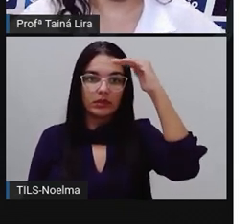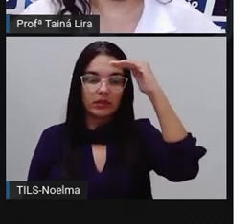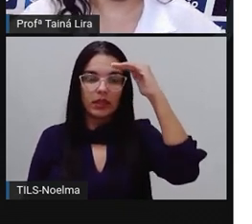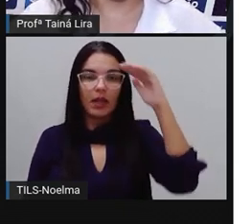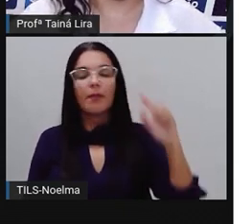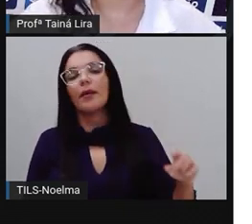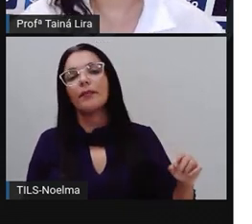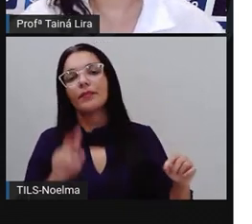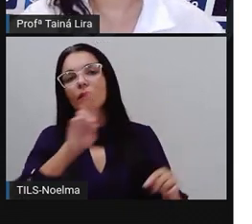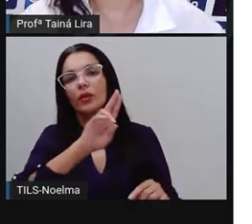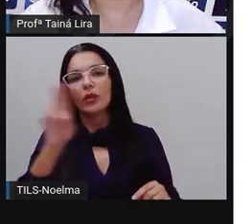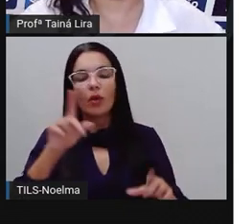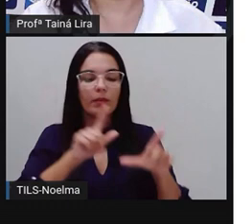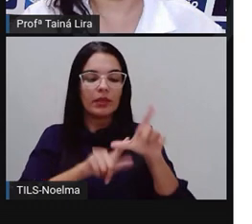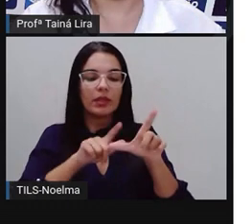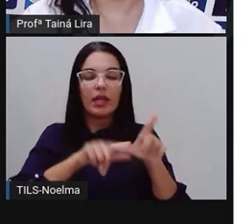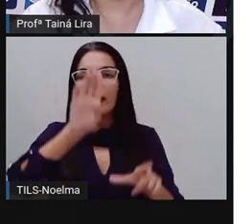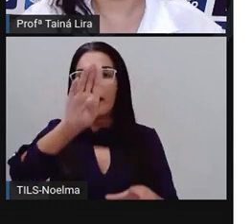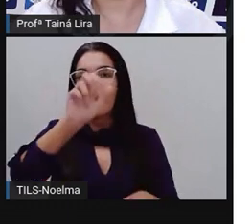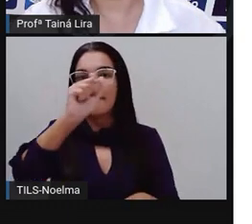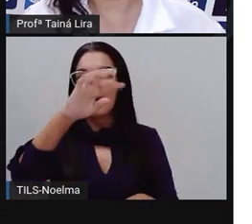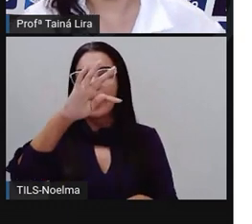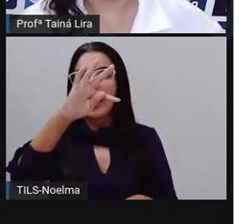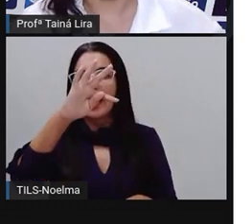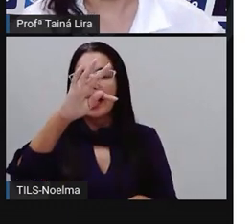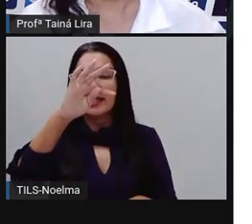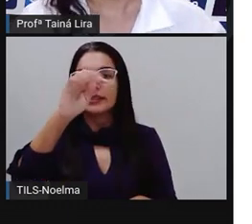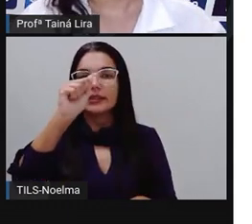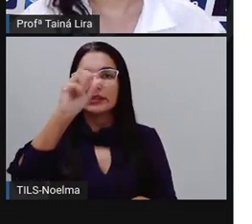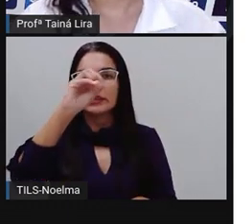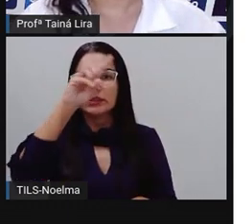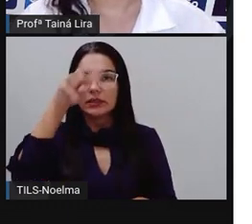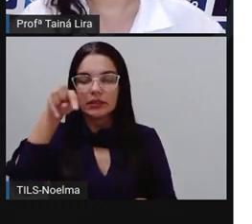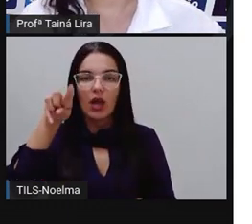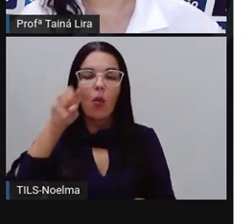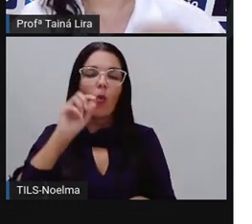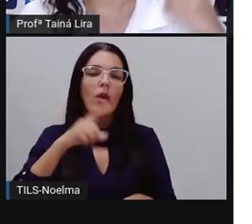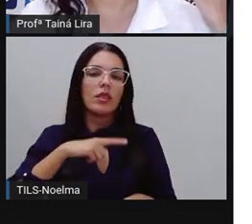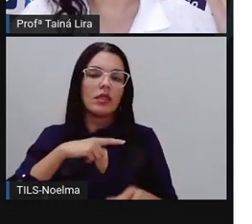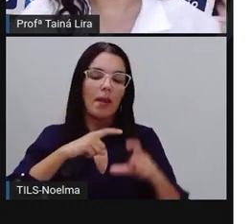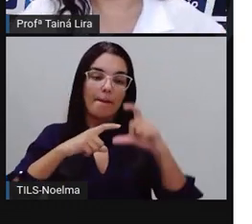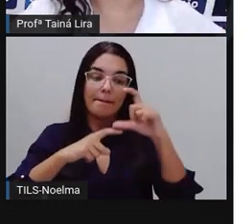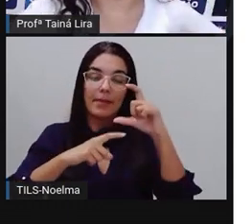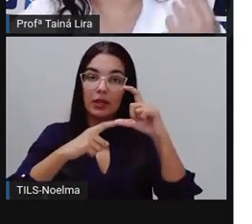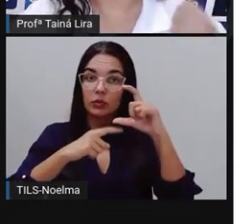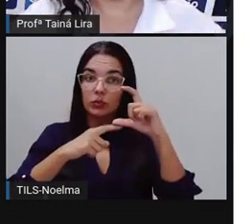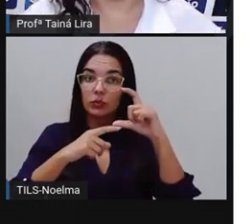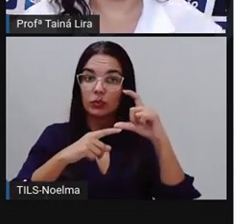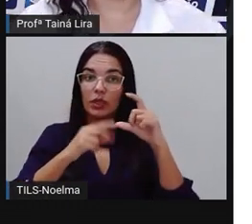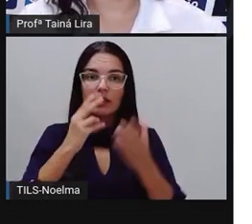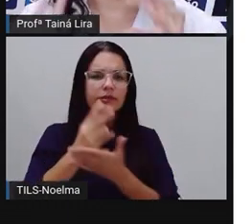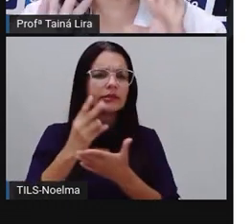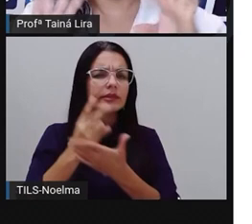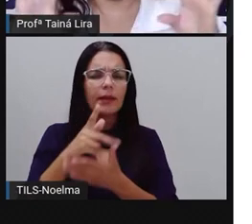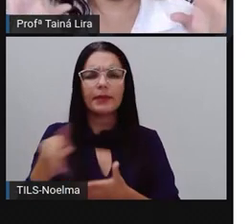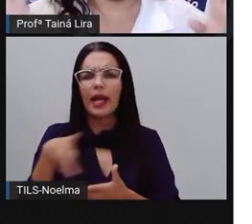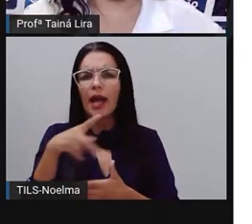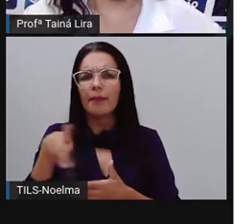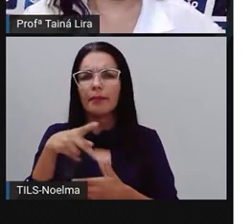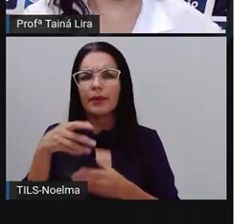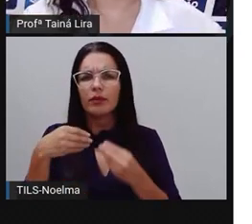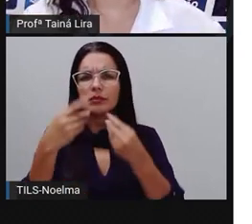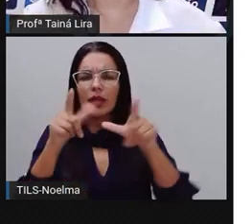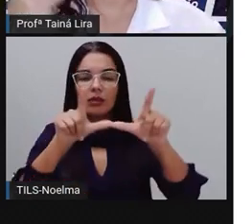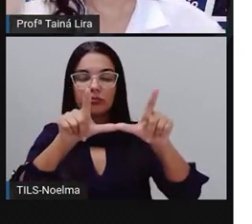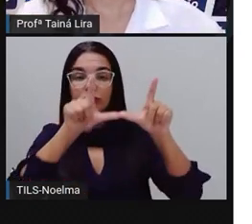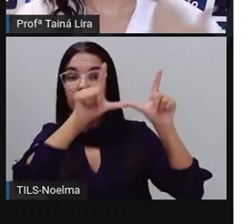aqui em cima nós temos o alfabeto bastão maiúsculo, que geralmente é o que a Pró traz aqui, principalmente nos